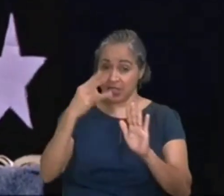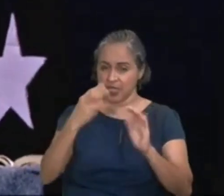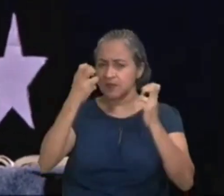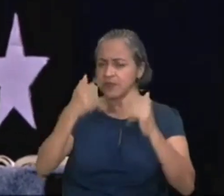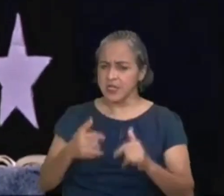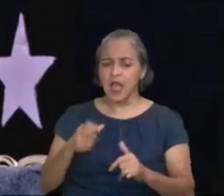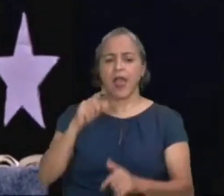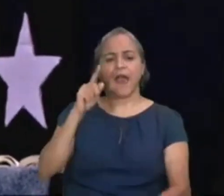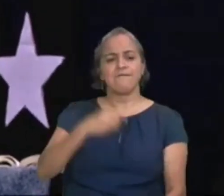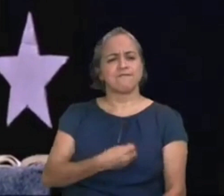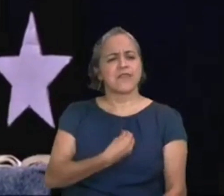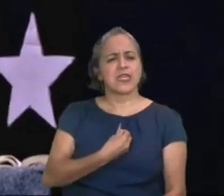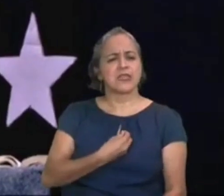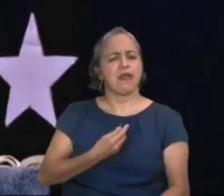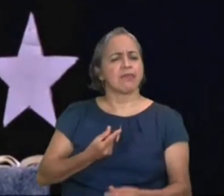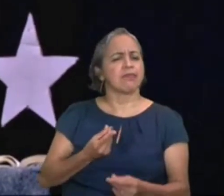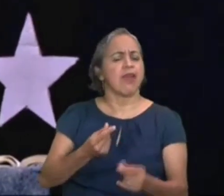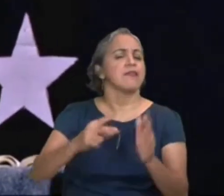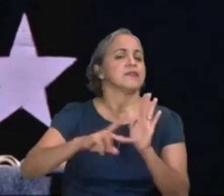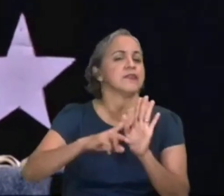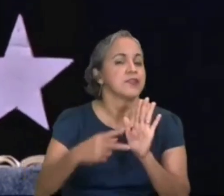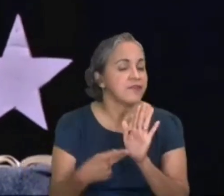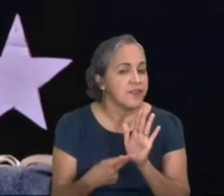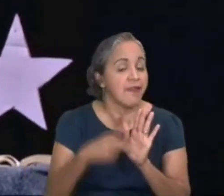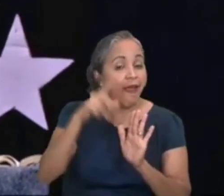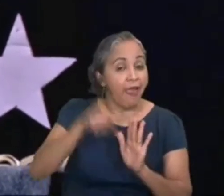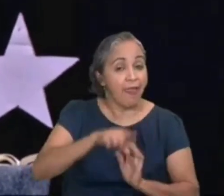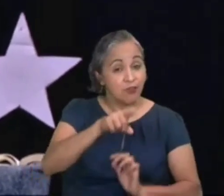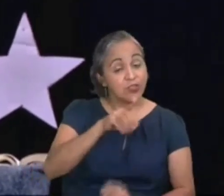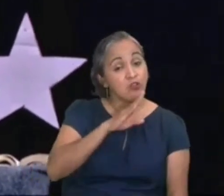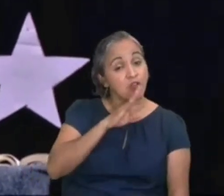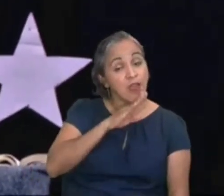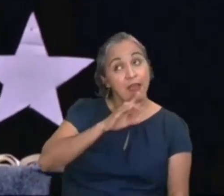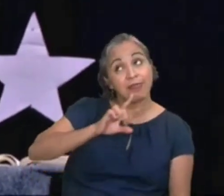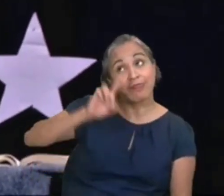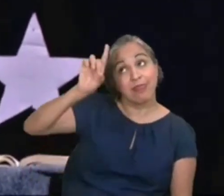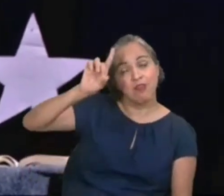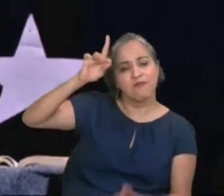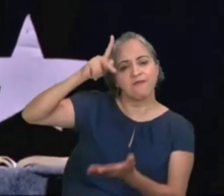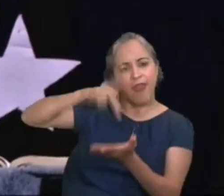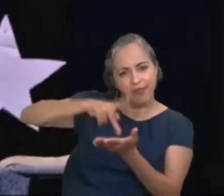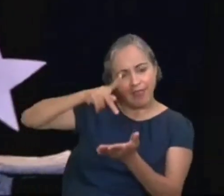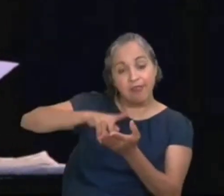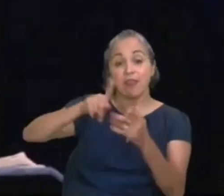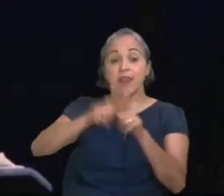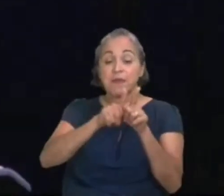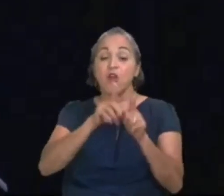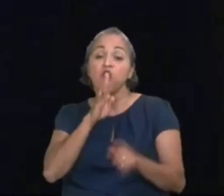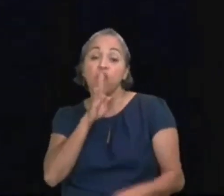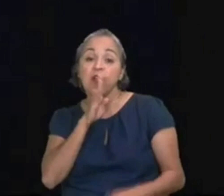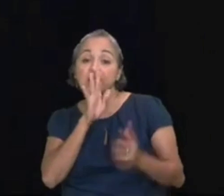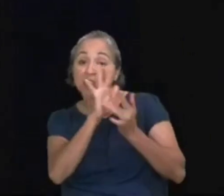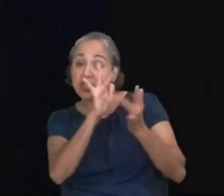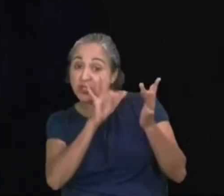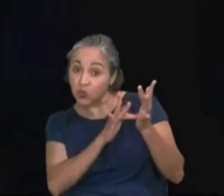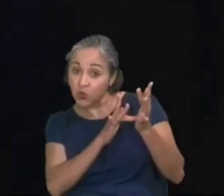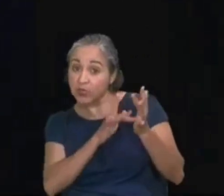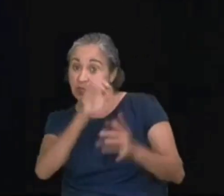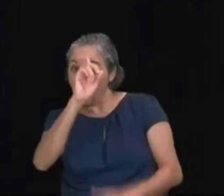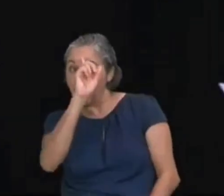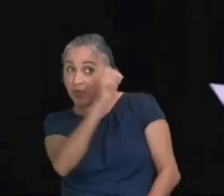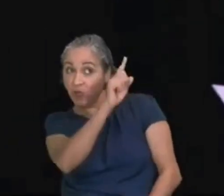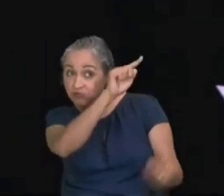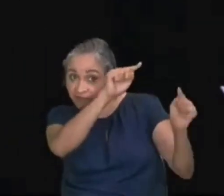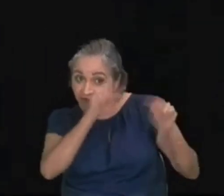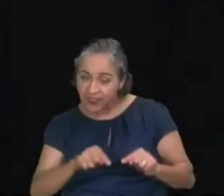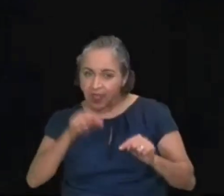como o único Deus verdadeiro, e a Jesus Cristo, a quem enviaste, e você se lembra, talvez na aula, que